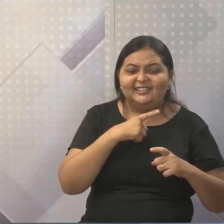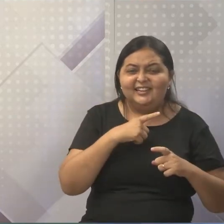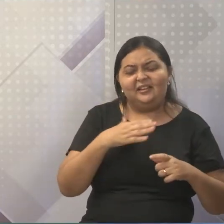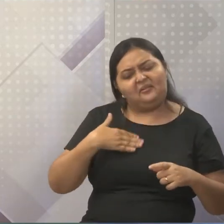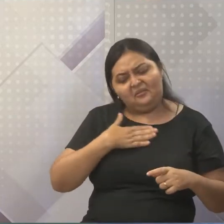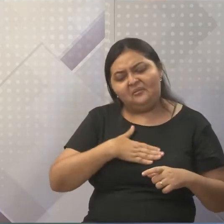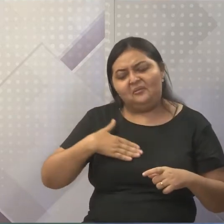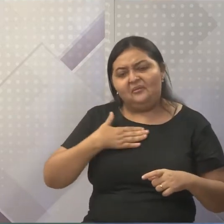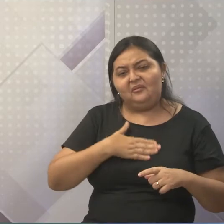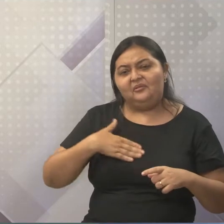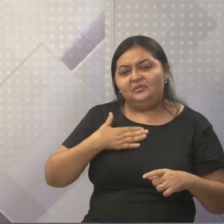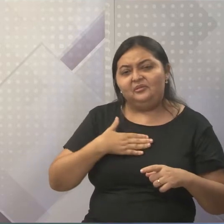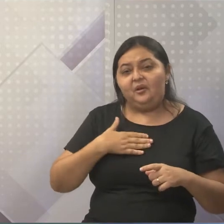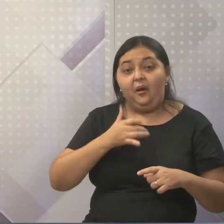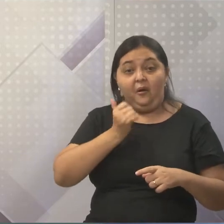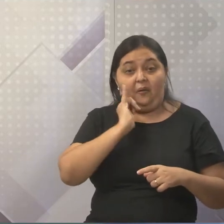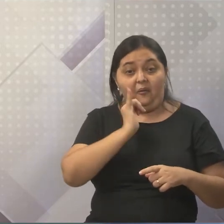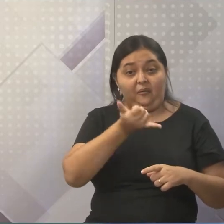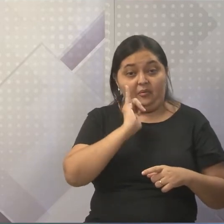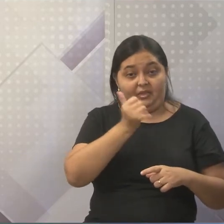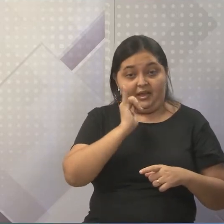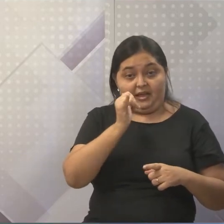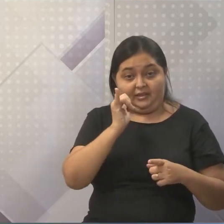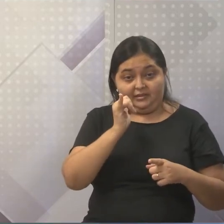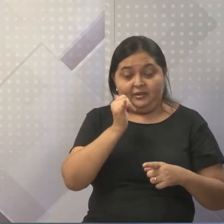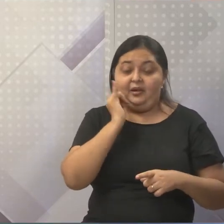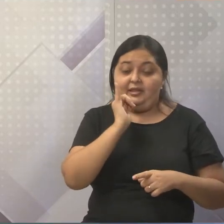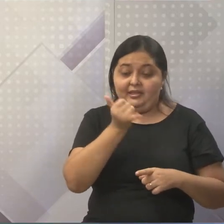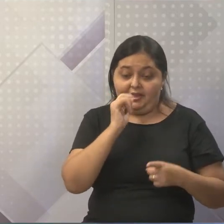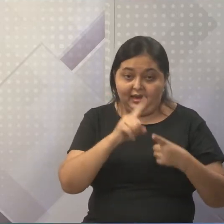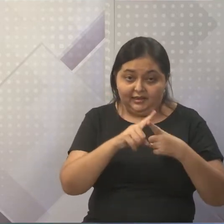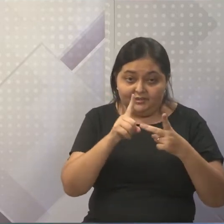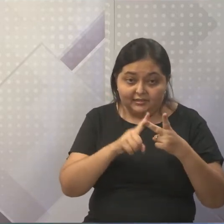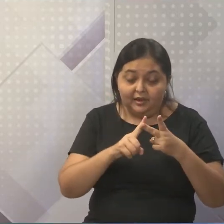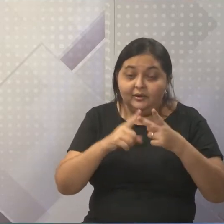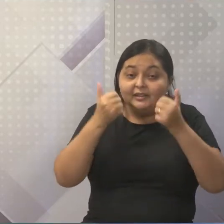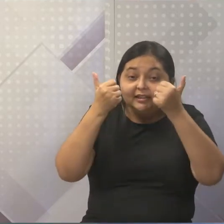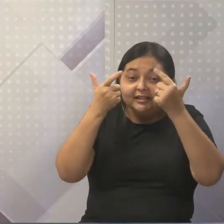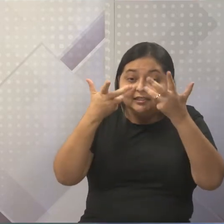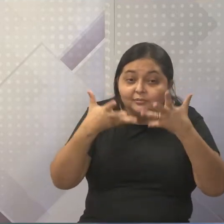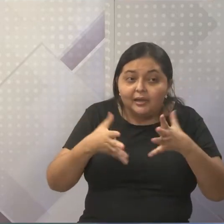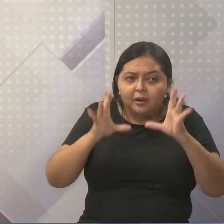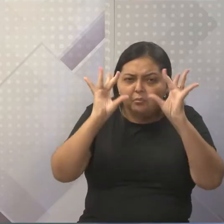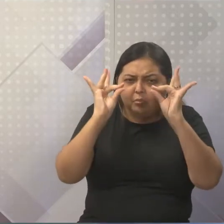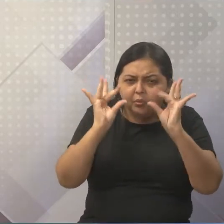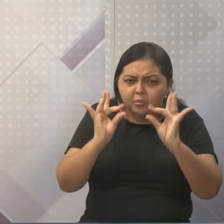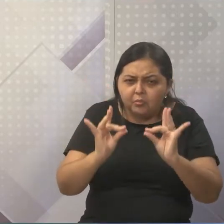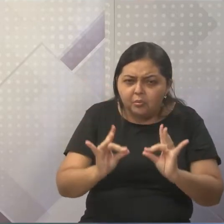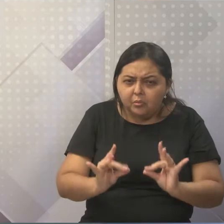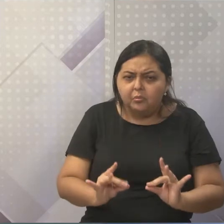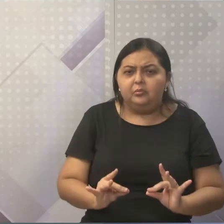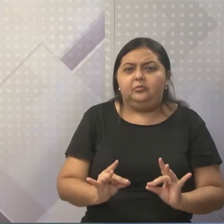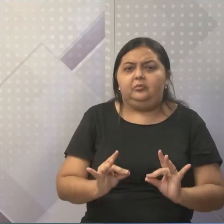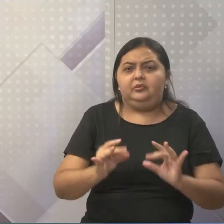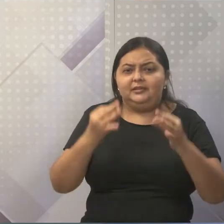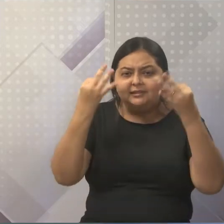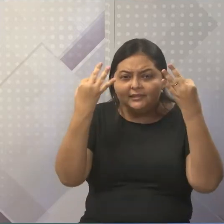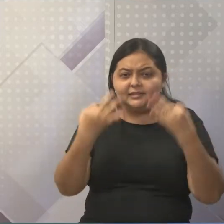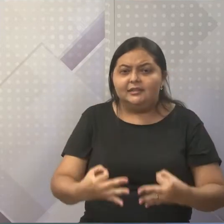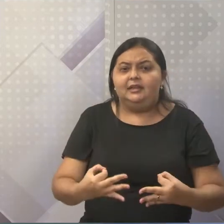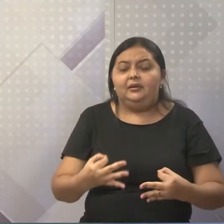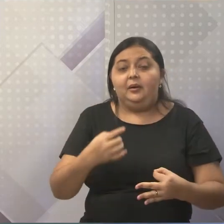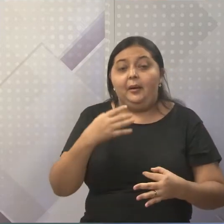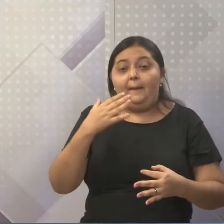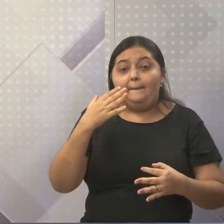O narrador em si, ele teria que fazer a narração e a descrição detalhada, para que nós pudéssemos fazer